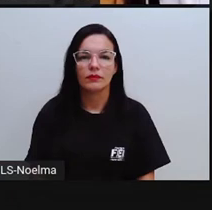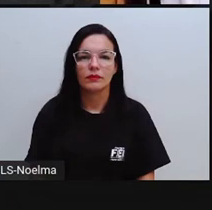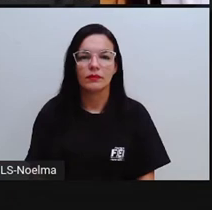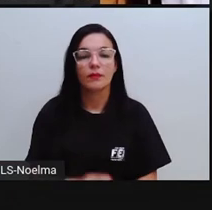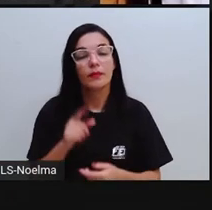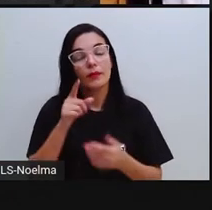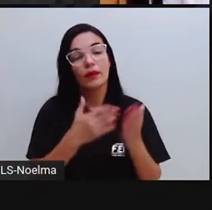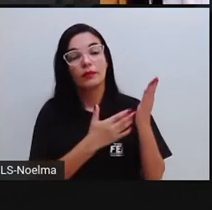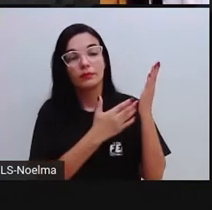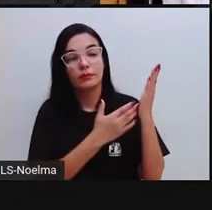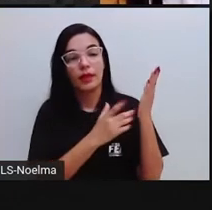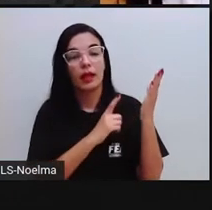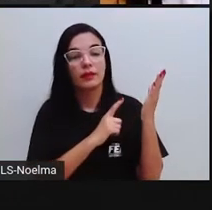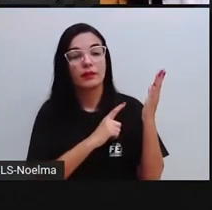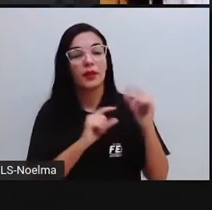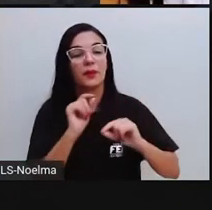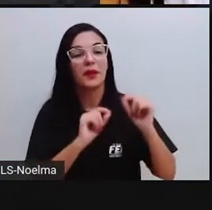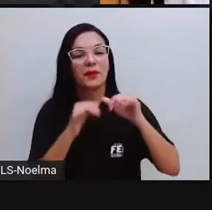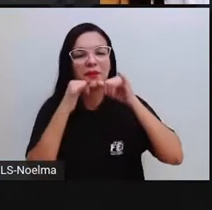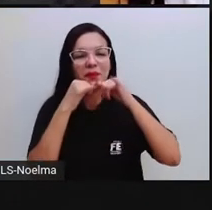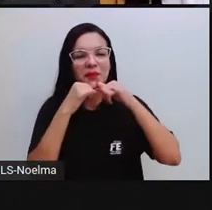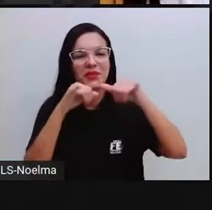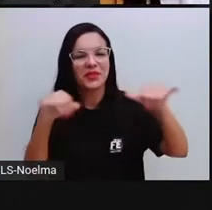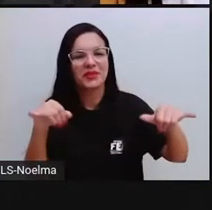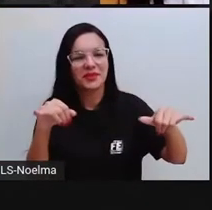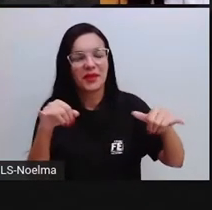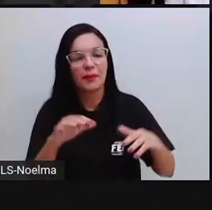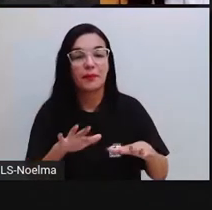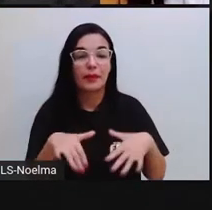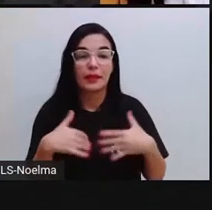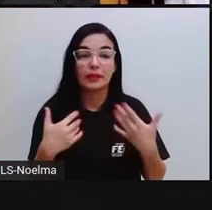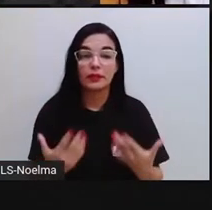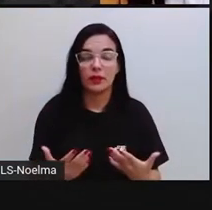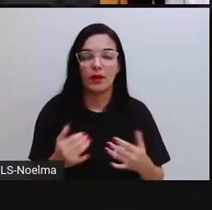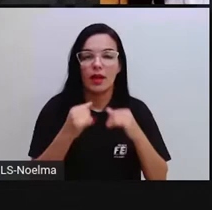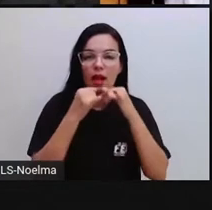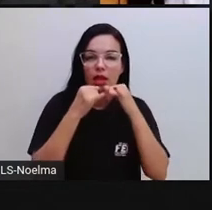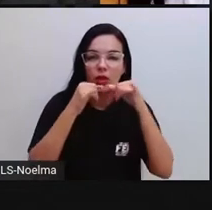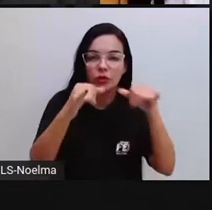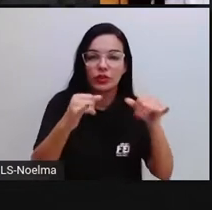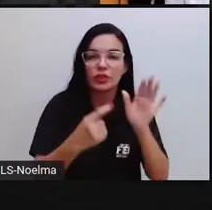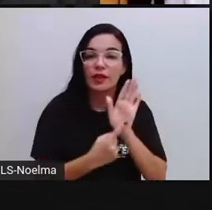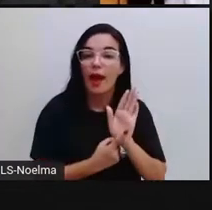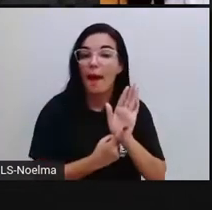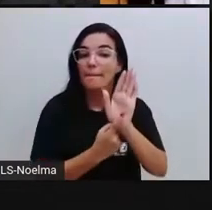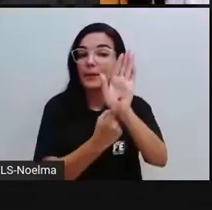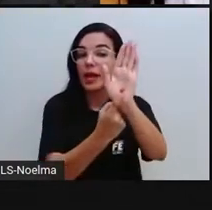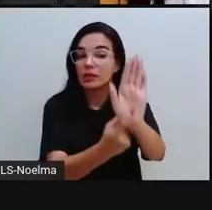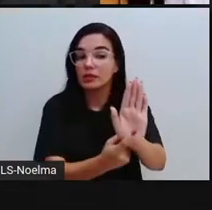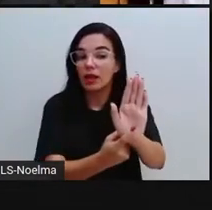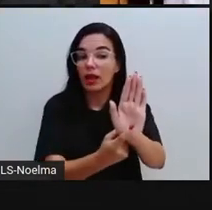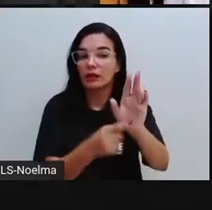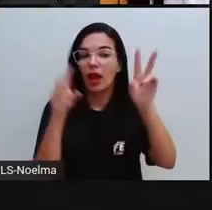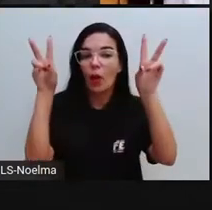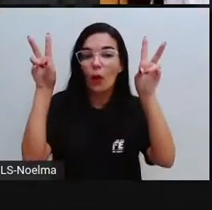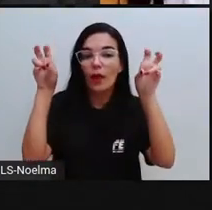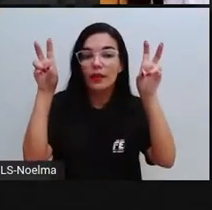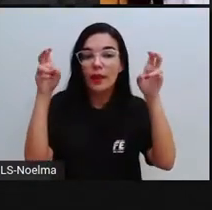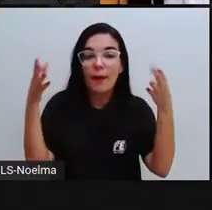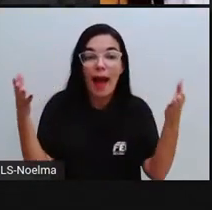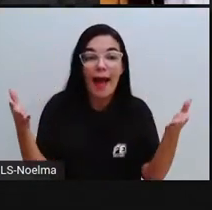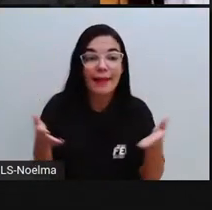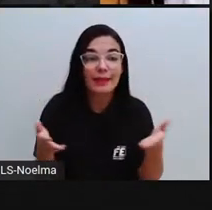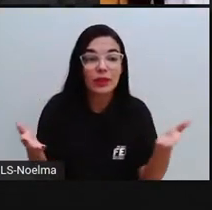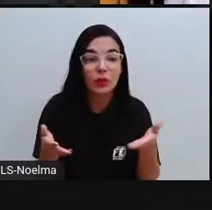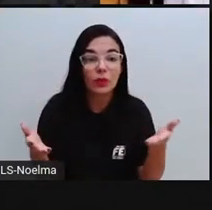Aqui nós temos uma notícia. A notícia, ela apresenta um tema atual, de modo